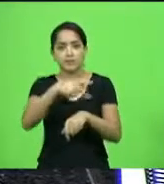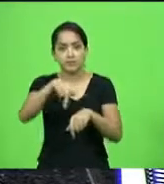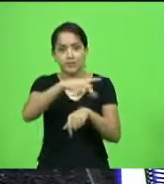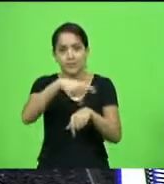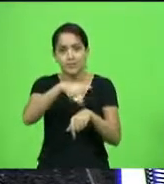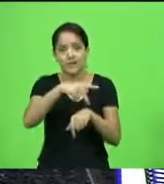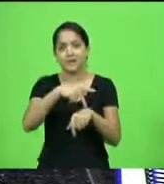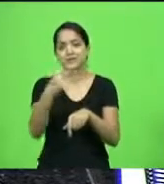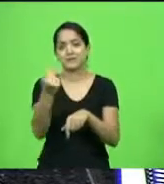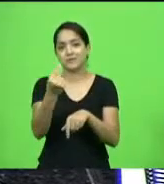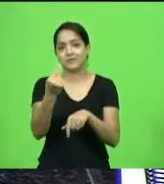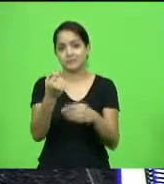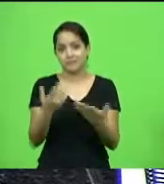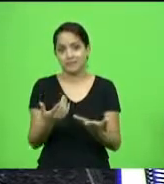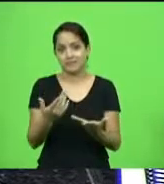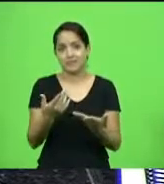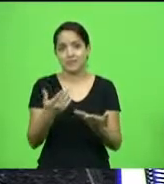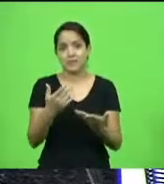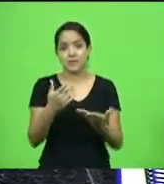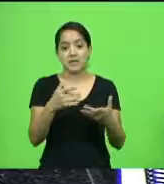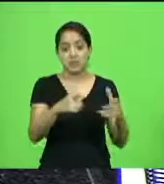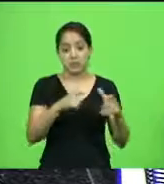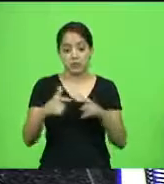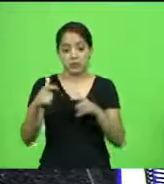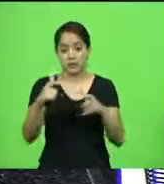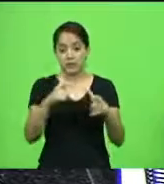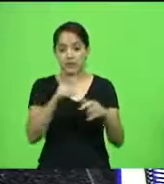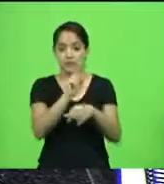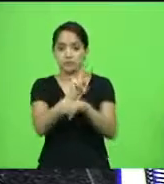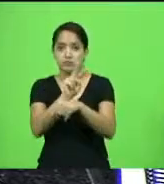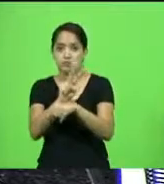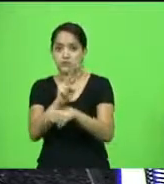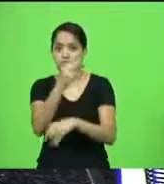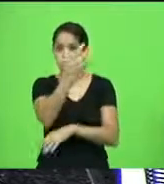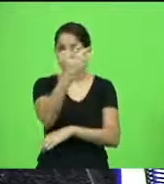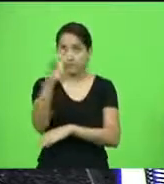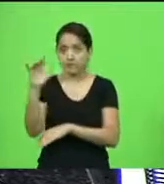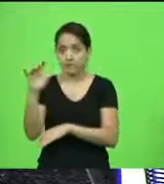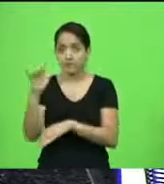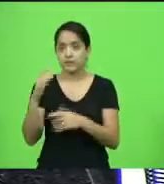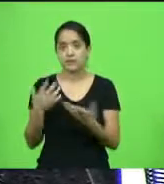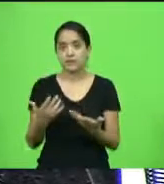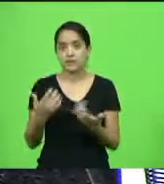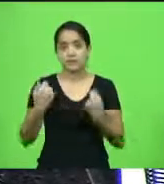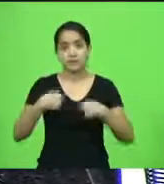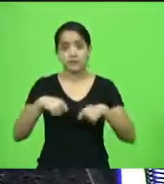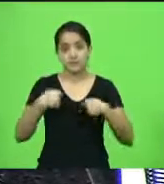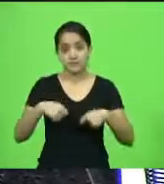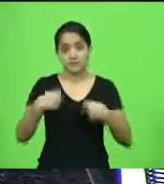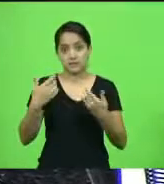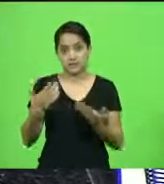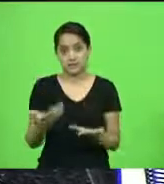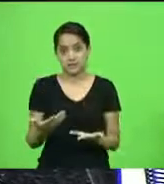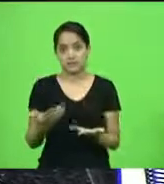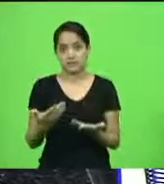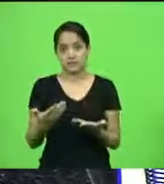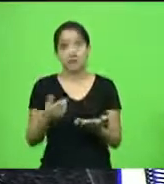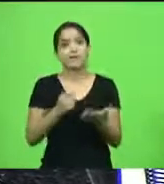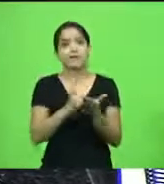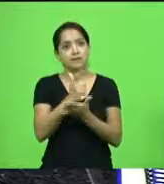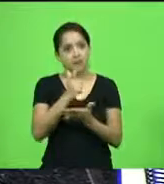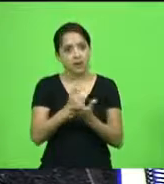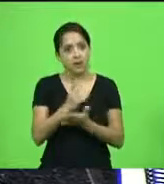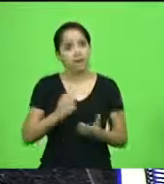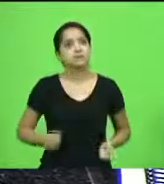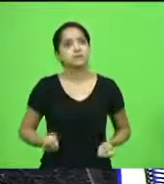Em áreas de preservação ambiental, como eu disse, em países de primeiro mundo que deveria se comportar como se vive e gasta para construir